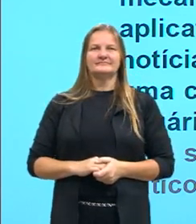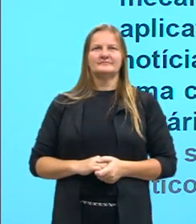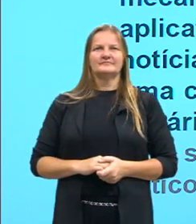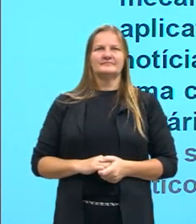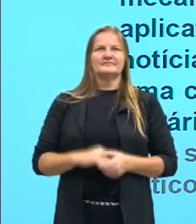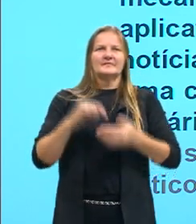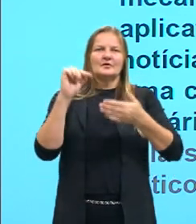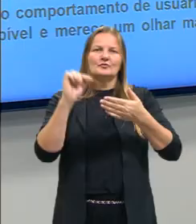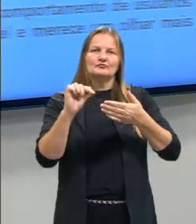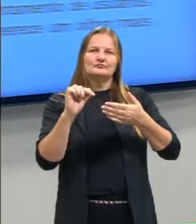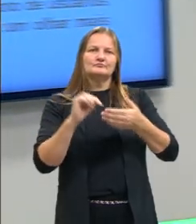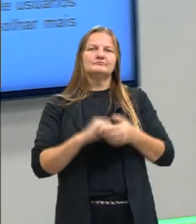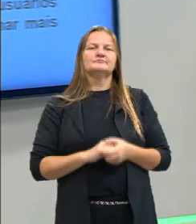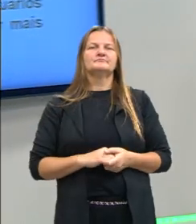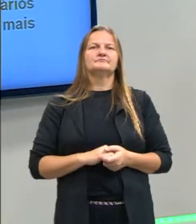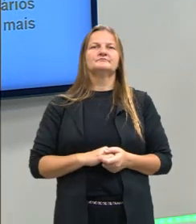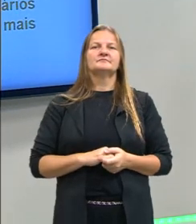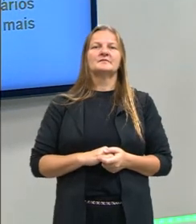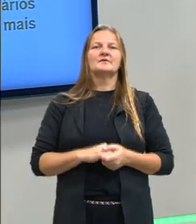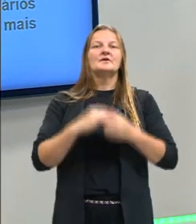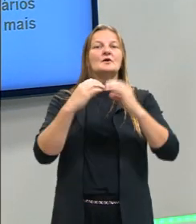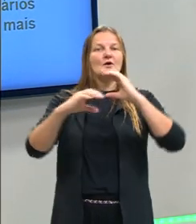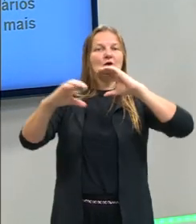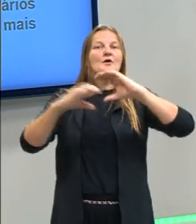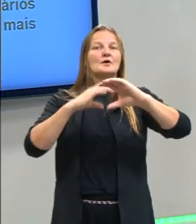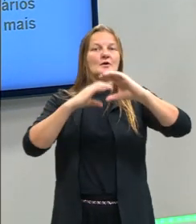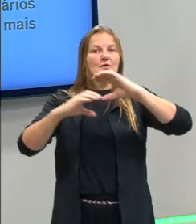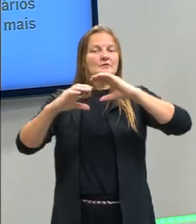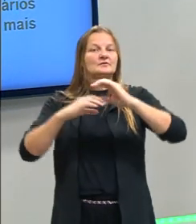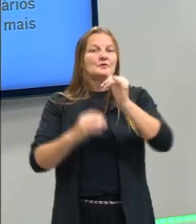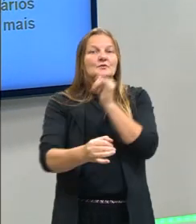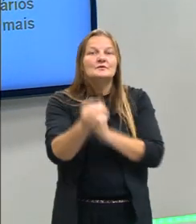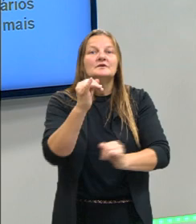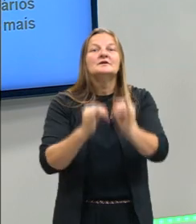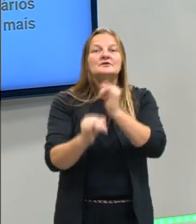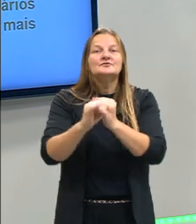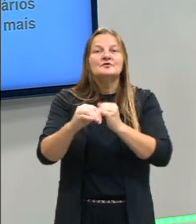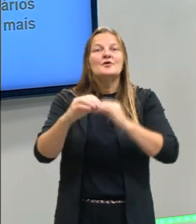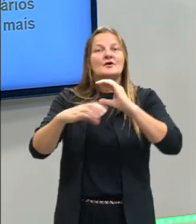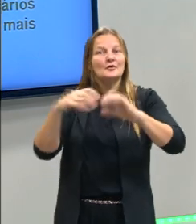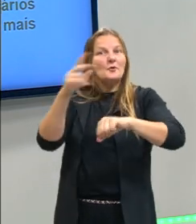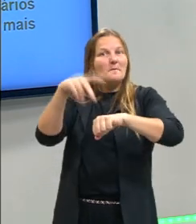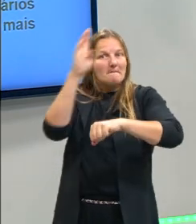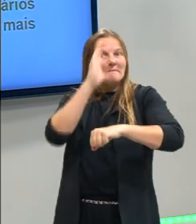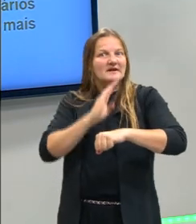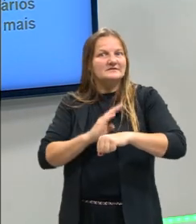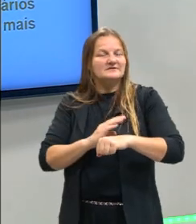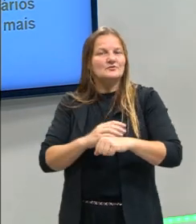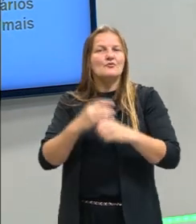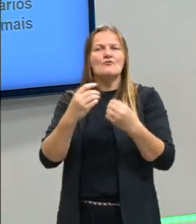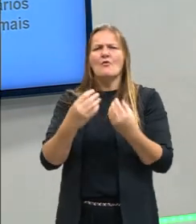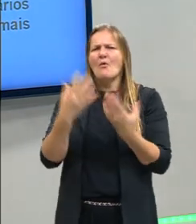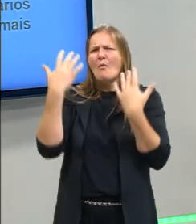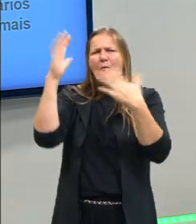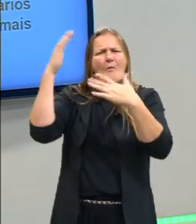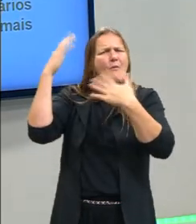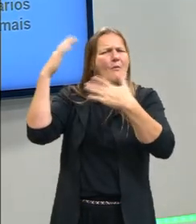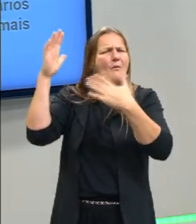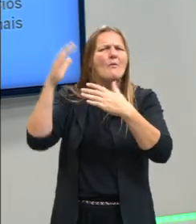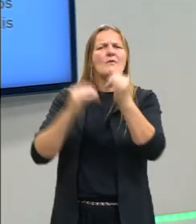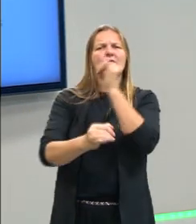pontinho, né? Em sua canção pela internet, o cantor brasileiro Gilberto Gil louva a quantidade de informações